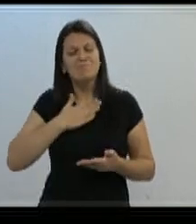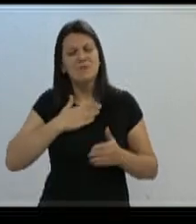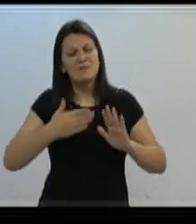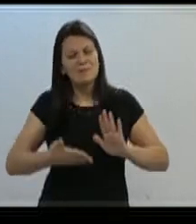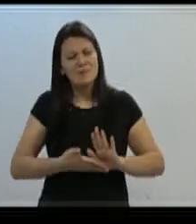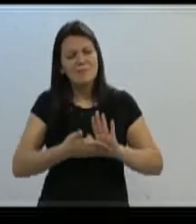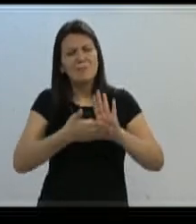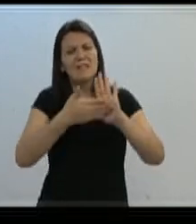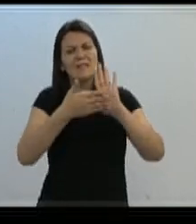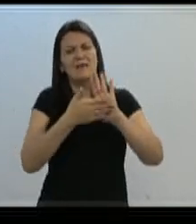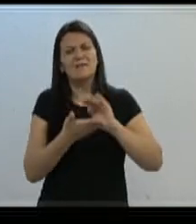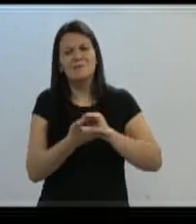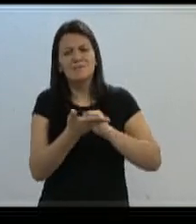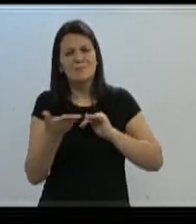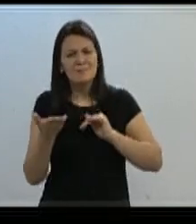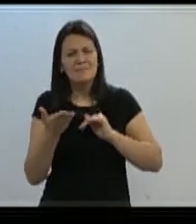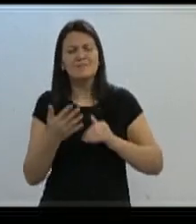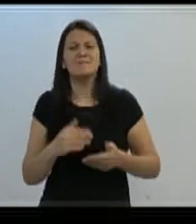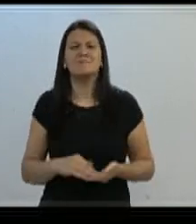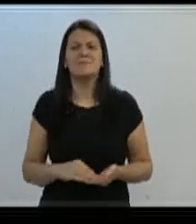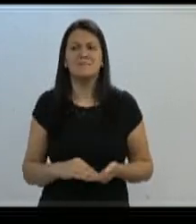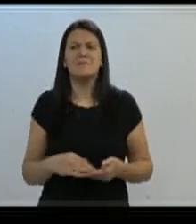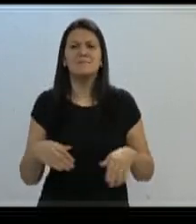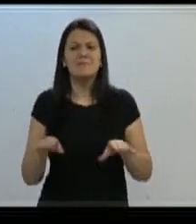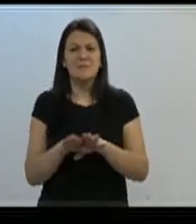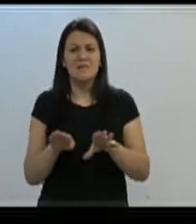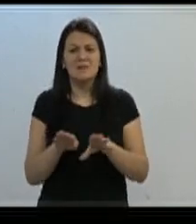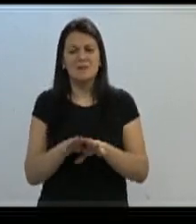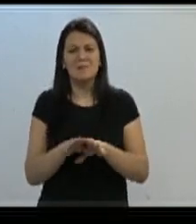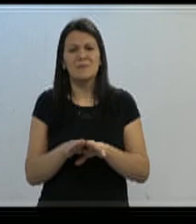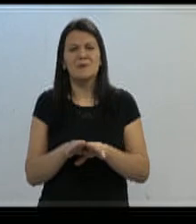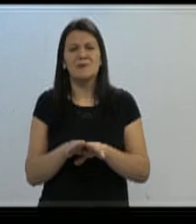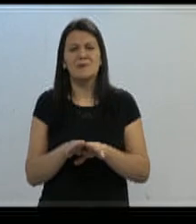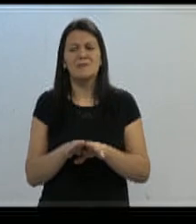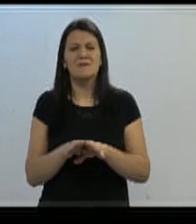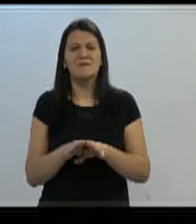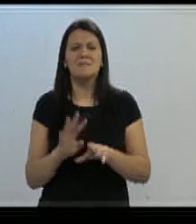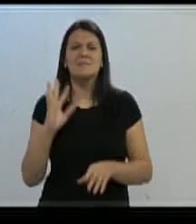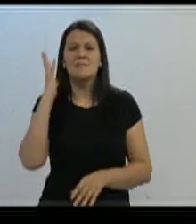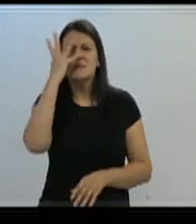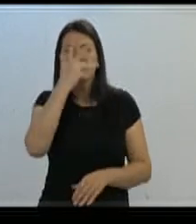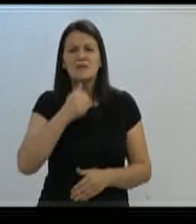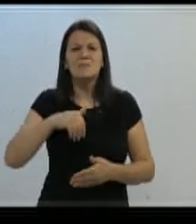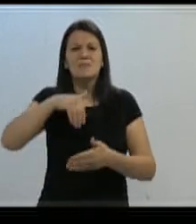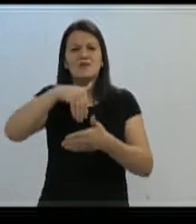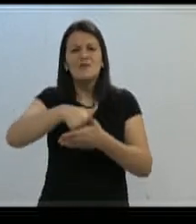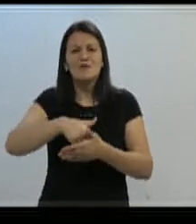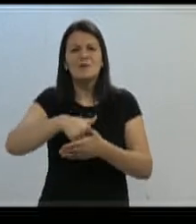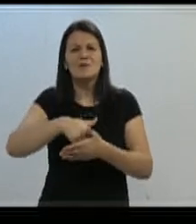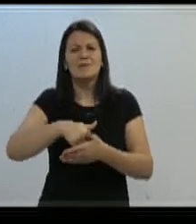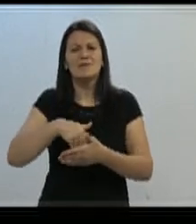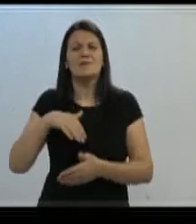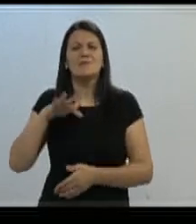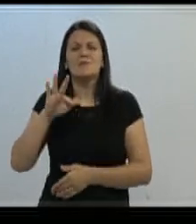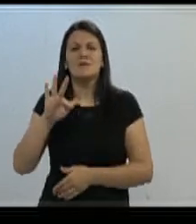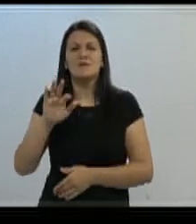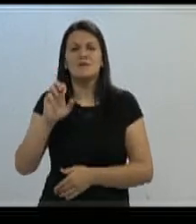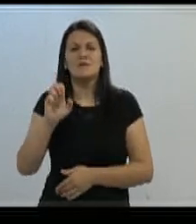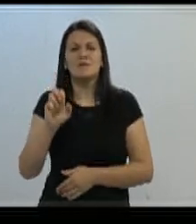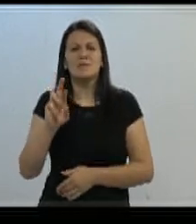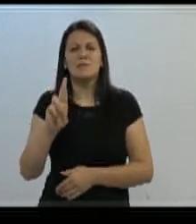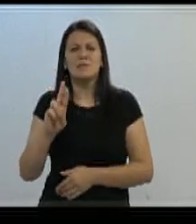homenagem ao vereador Yentes e também destacar a belíssima votação que o Fernando Manta, o filho do nosso